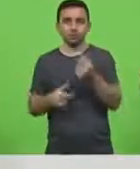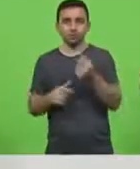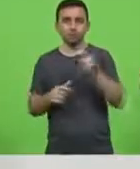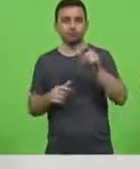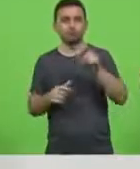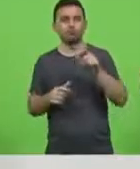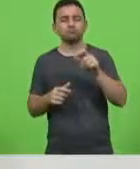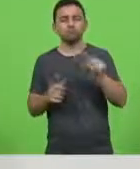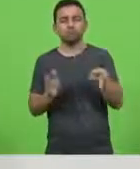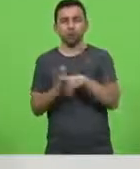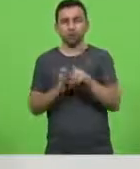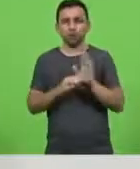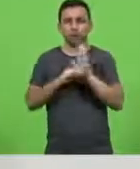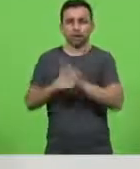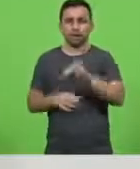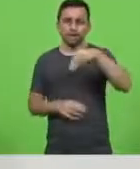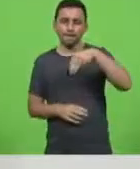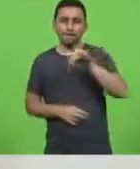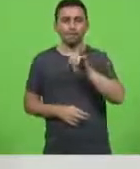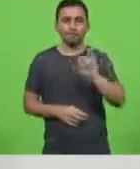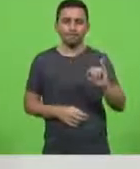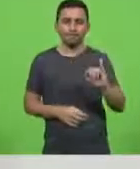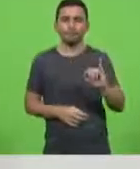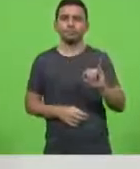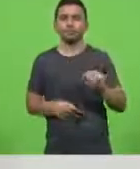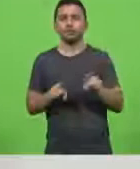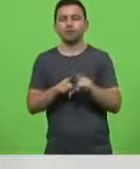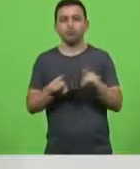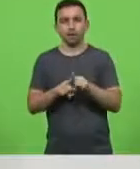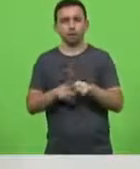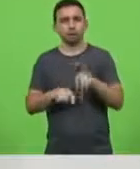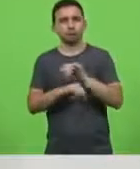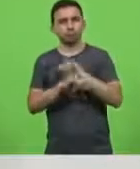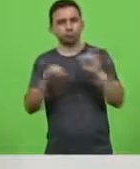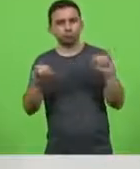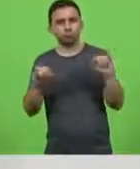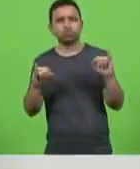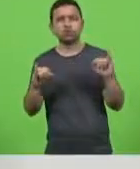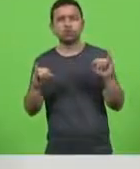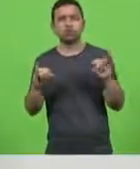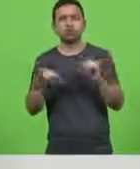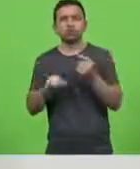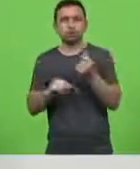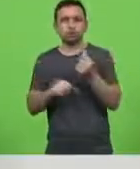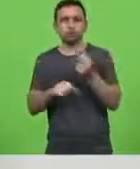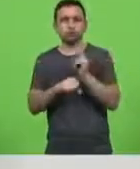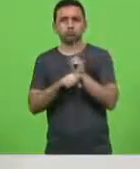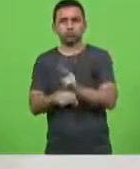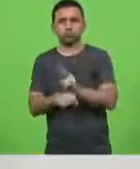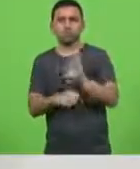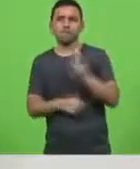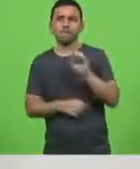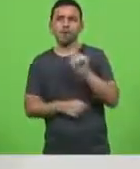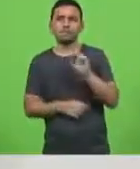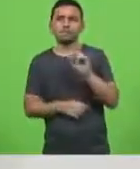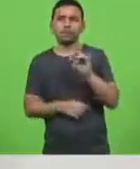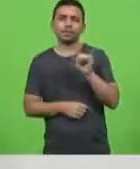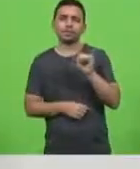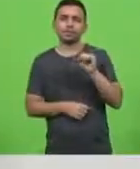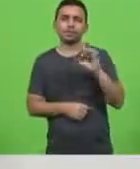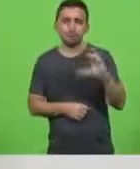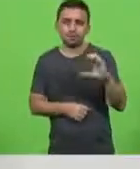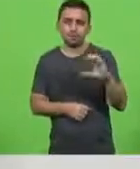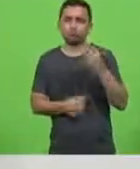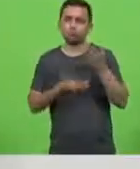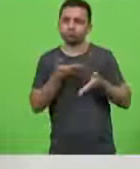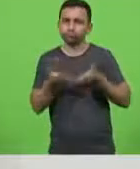empreendedores individuais lançamento de uma linha de crédito emergencial do Badesc atendendo